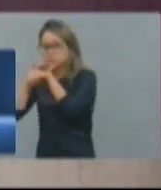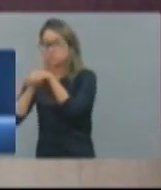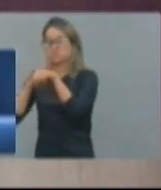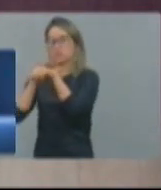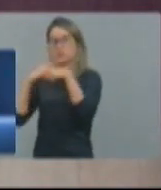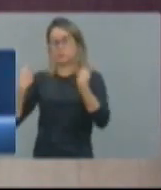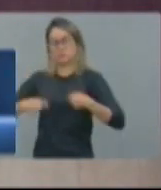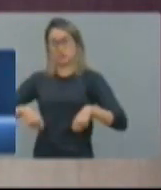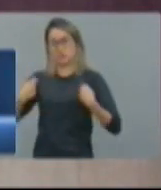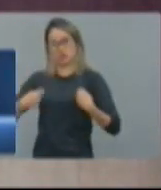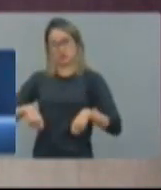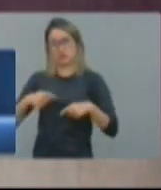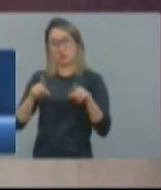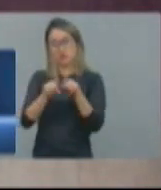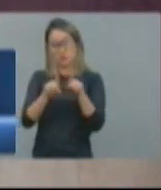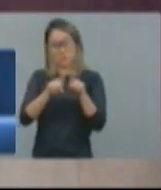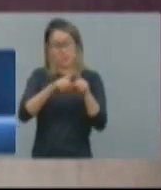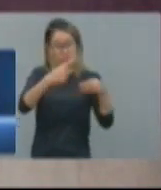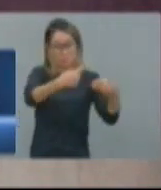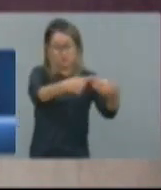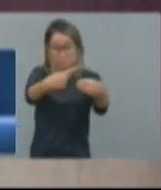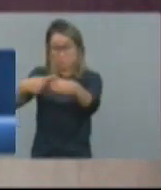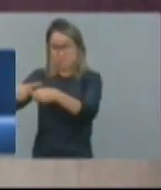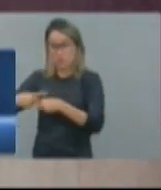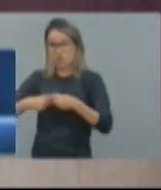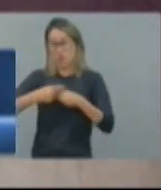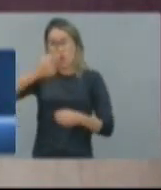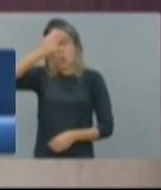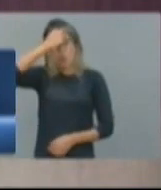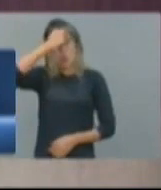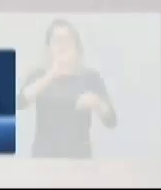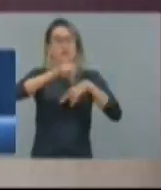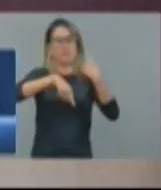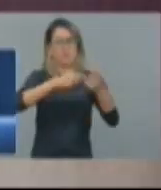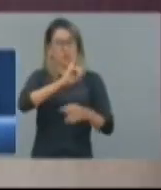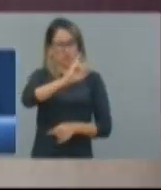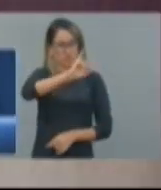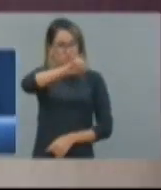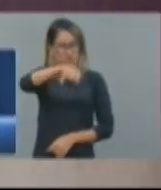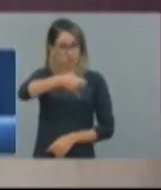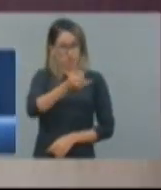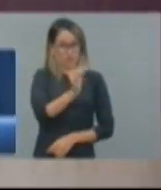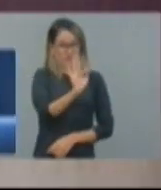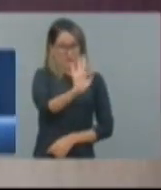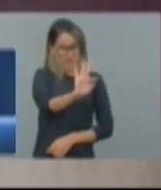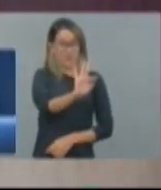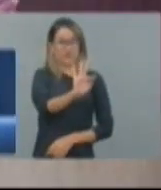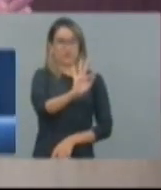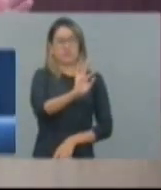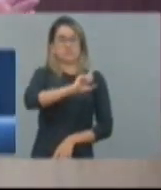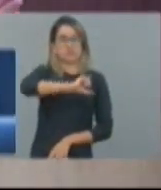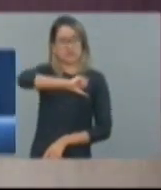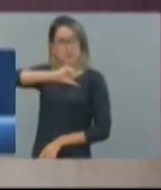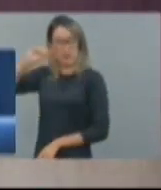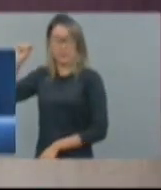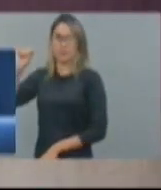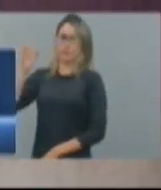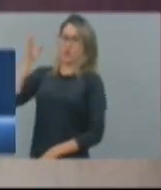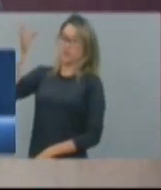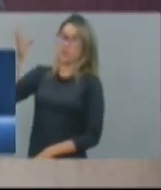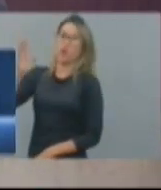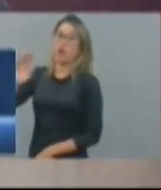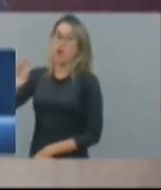perspectiva da região metropolitana, é muito difícil que possa se encontrar uma solução. E no HGF se viu que 70% das pessoas